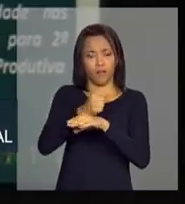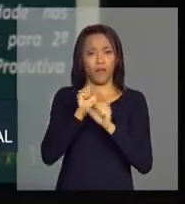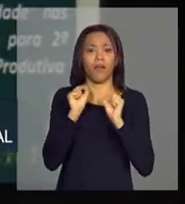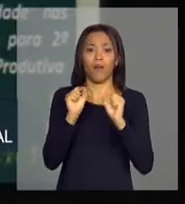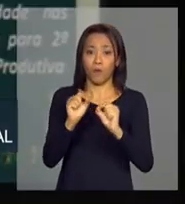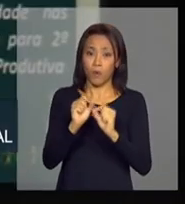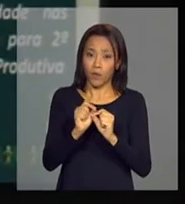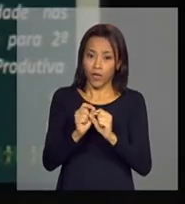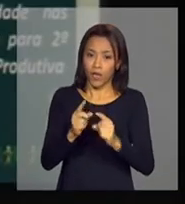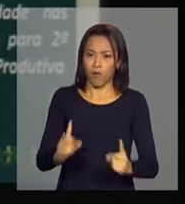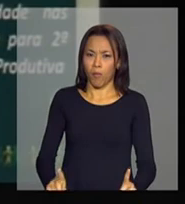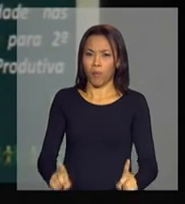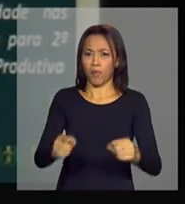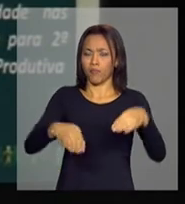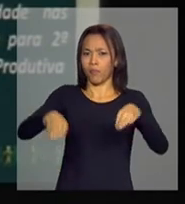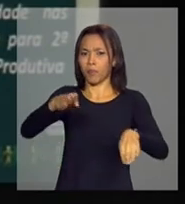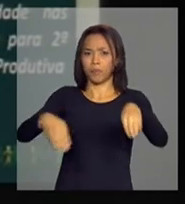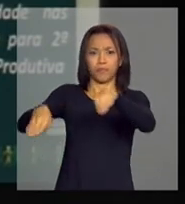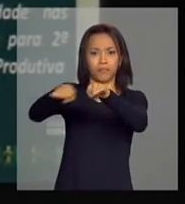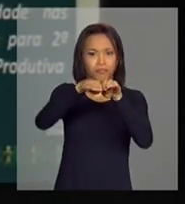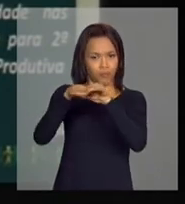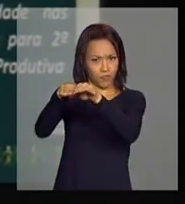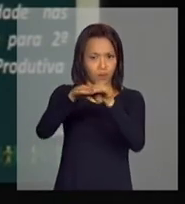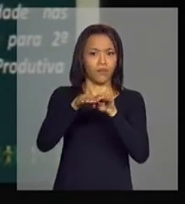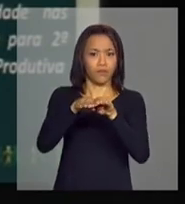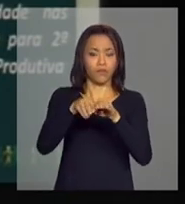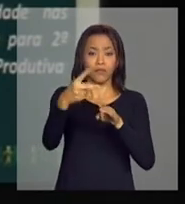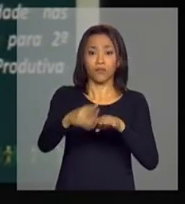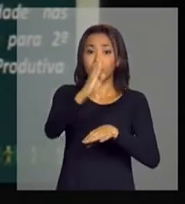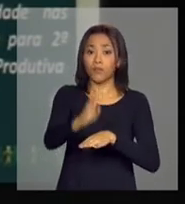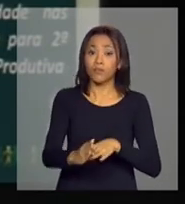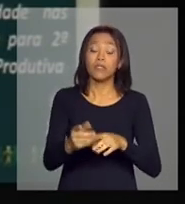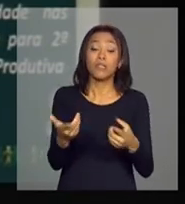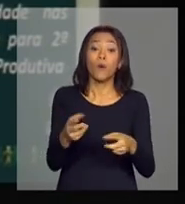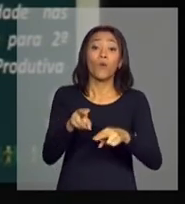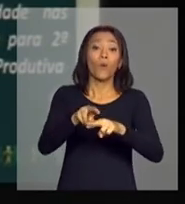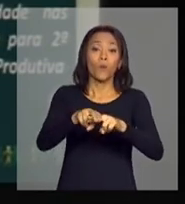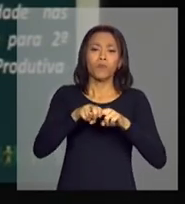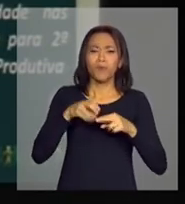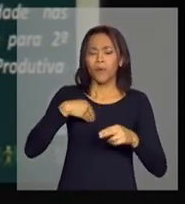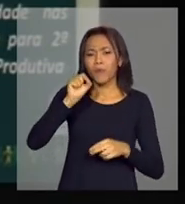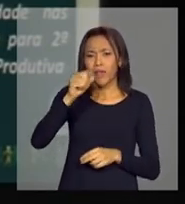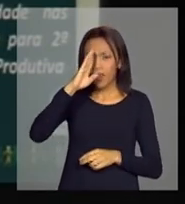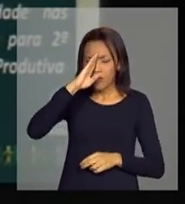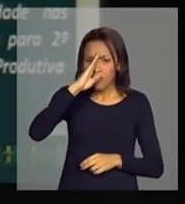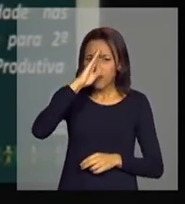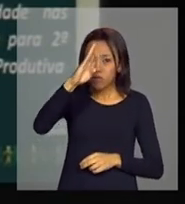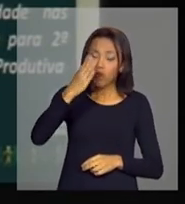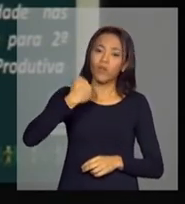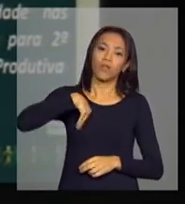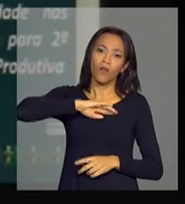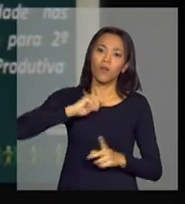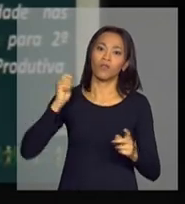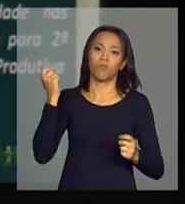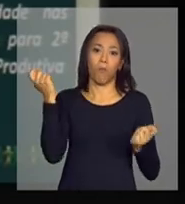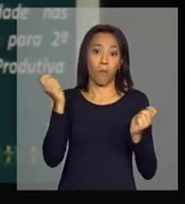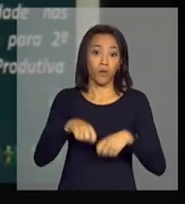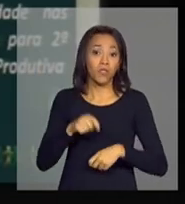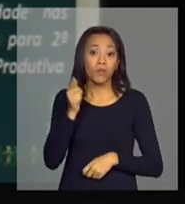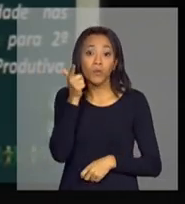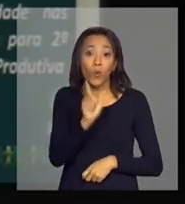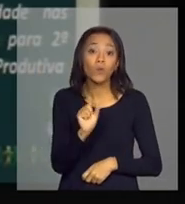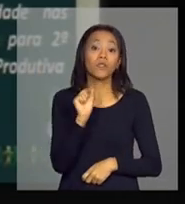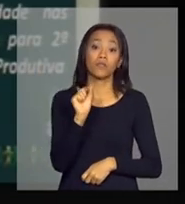economia brasileira. E o que é fundamental é que nós possamos dar o salto no sentido de